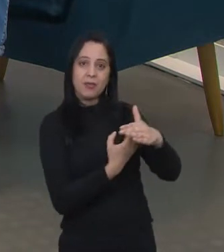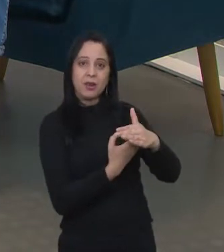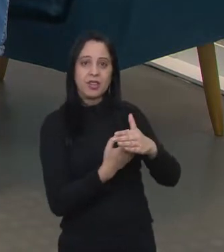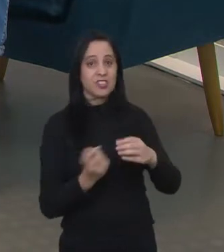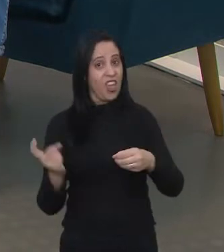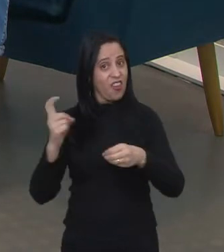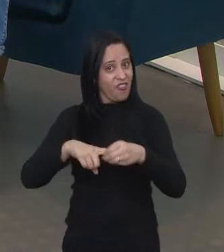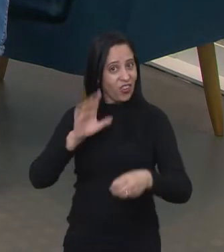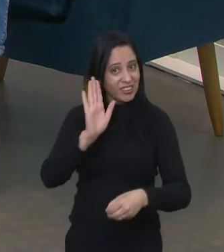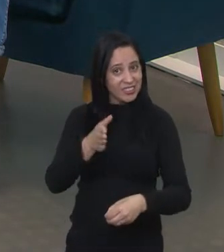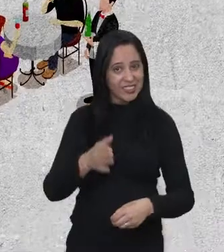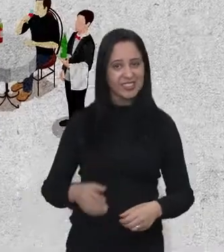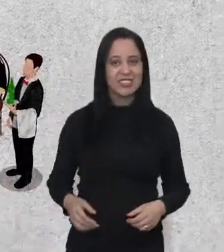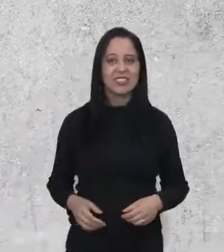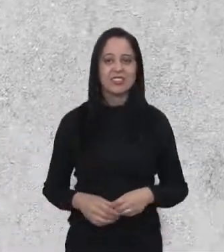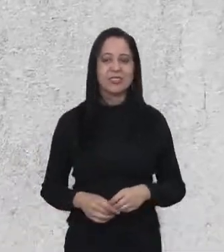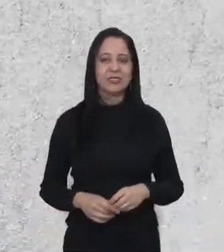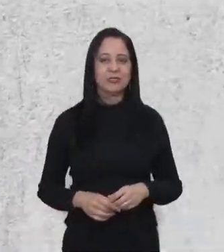volta já já.